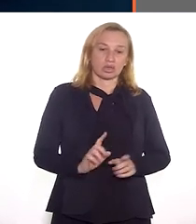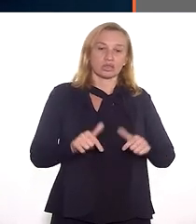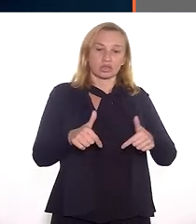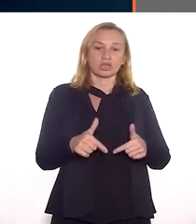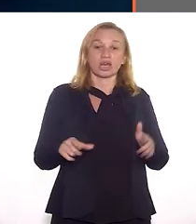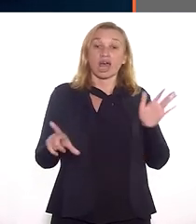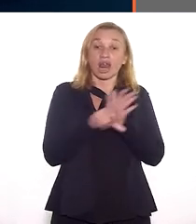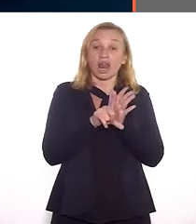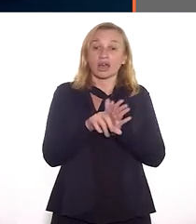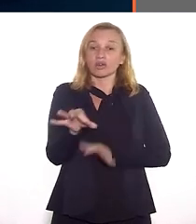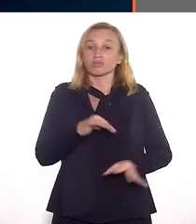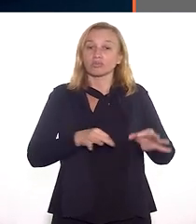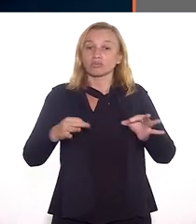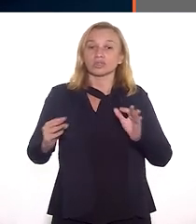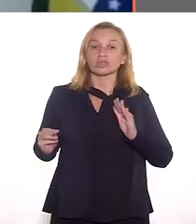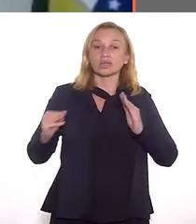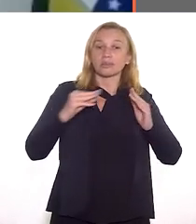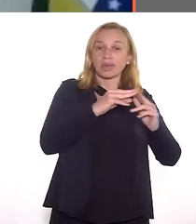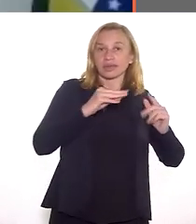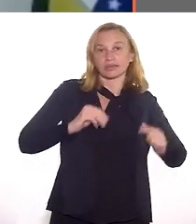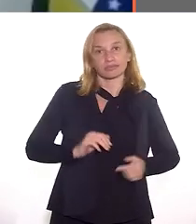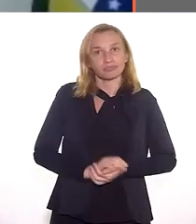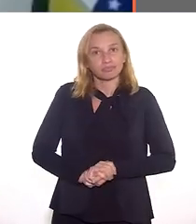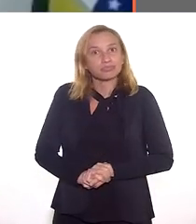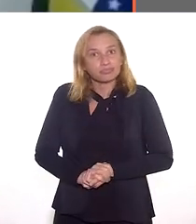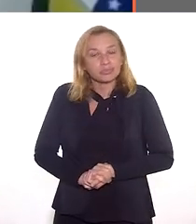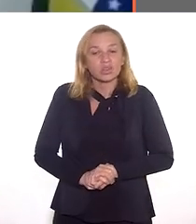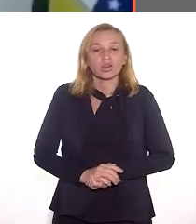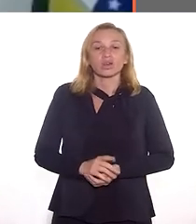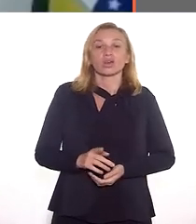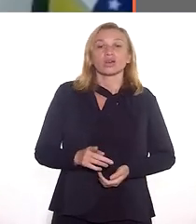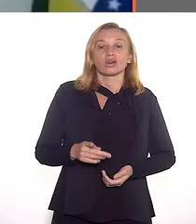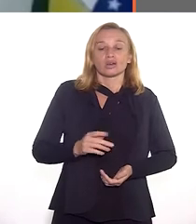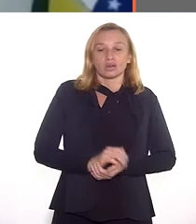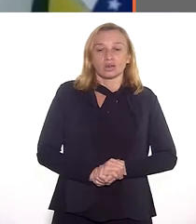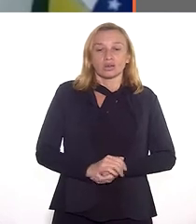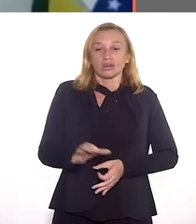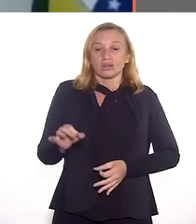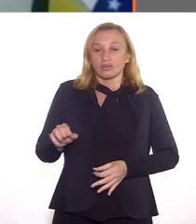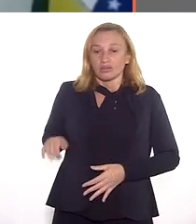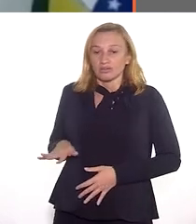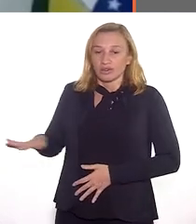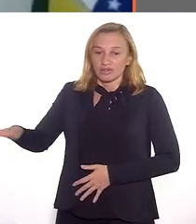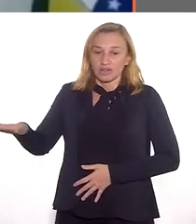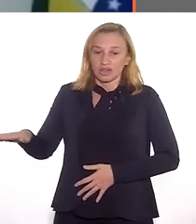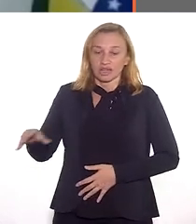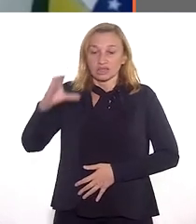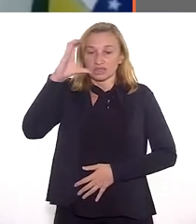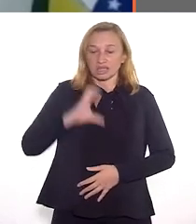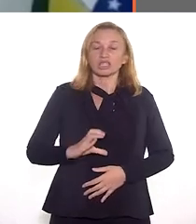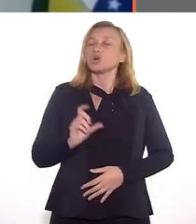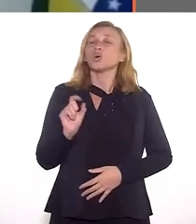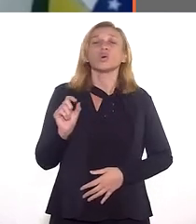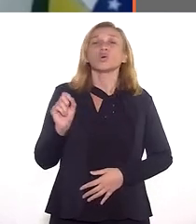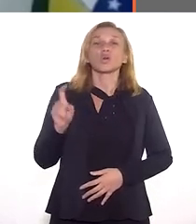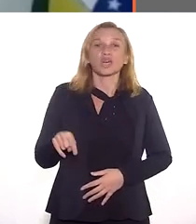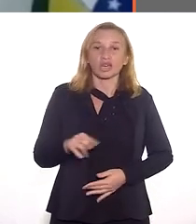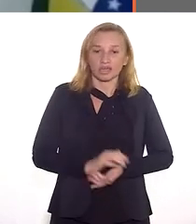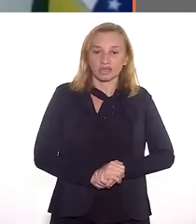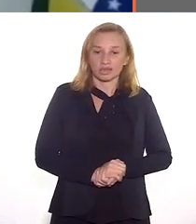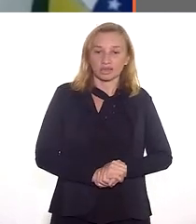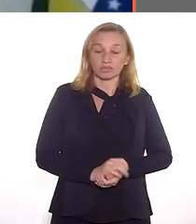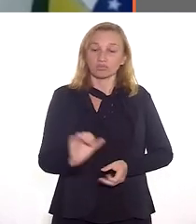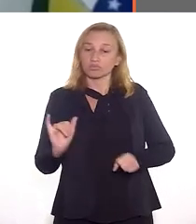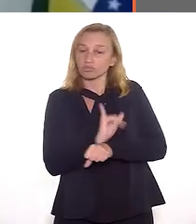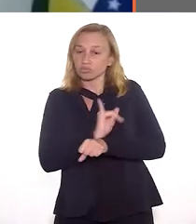atacadas aí. A lei institui um plano de metas, um plano de metas, que a gente chamou de plano de metas favela cidadã. O que